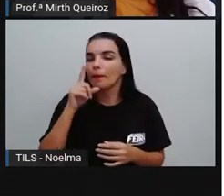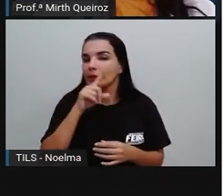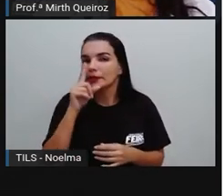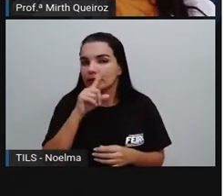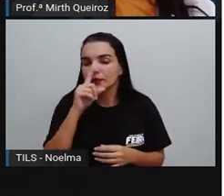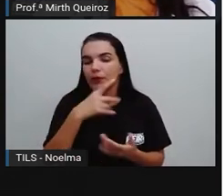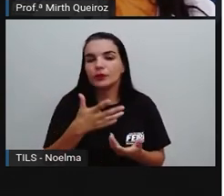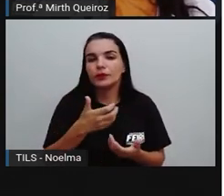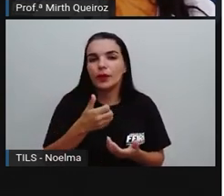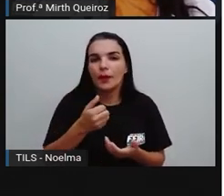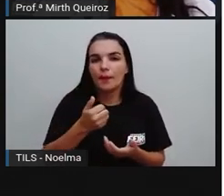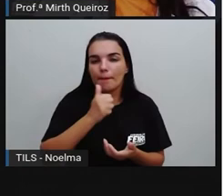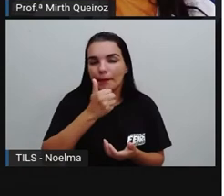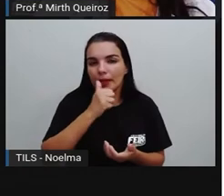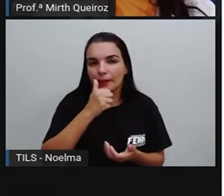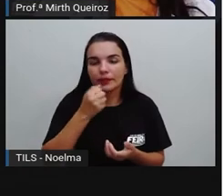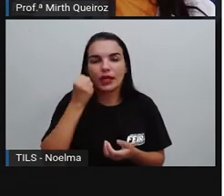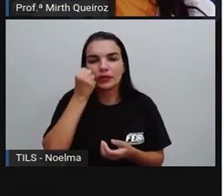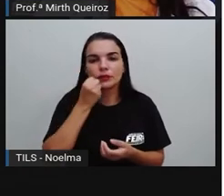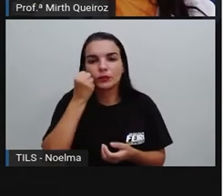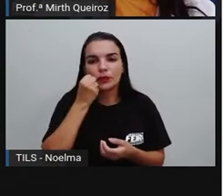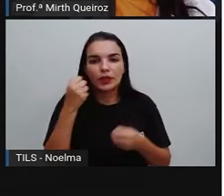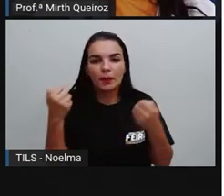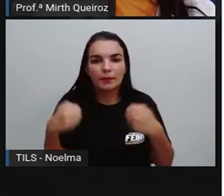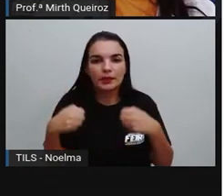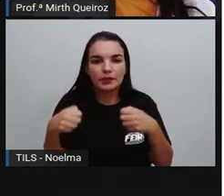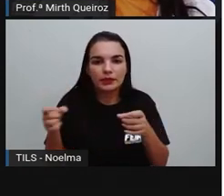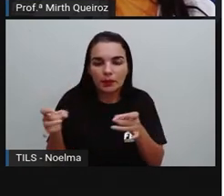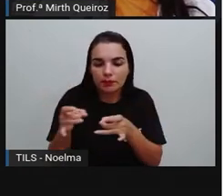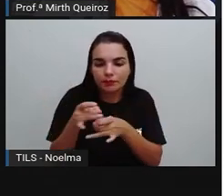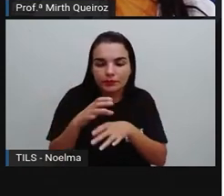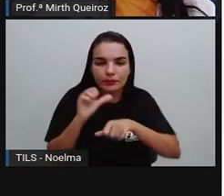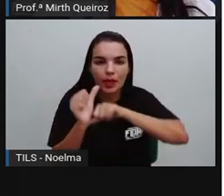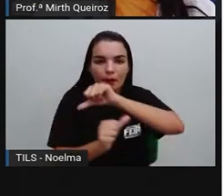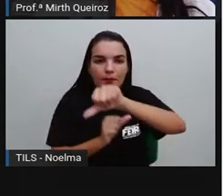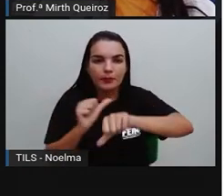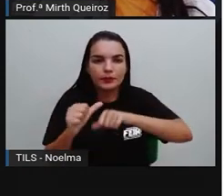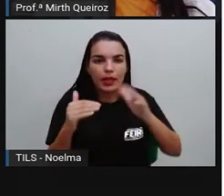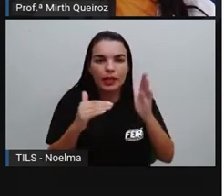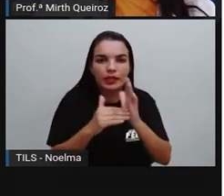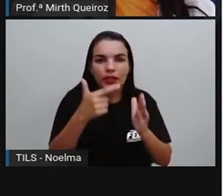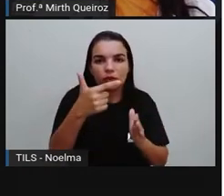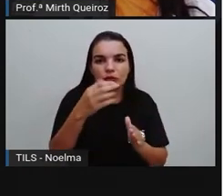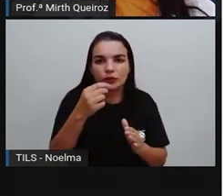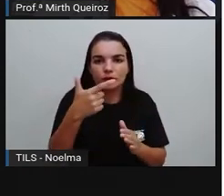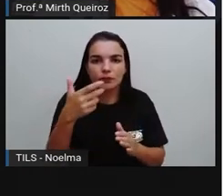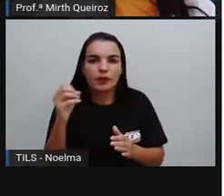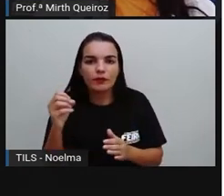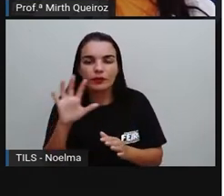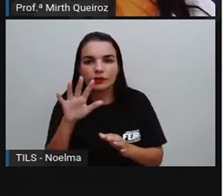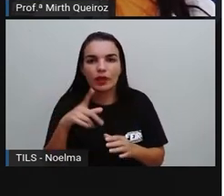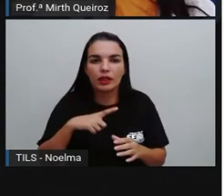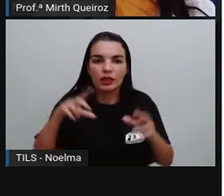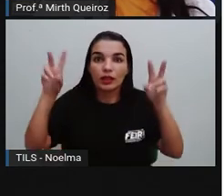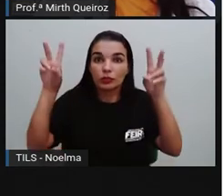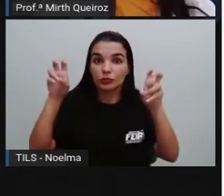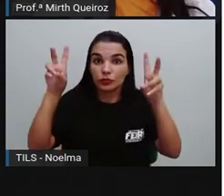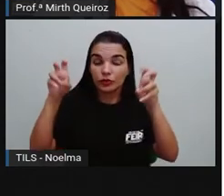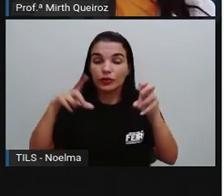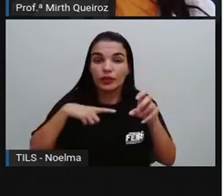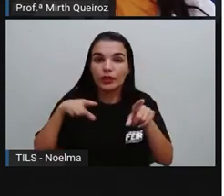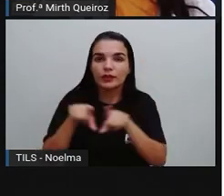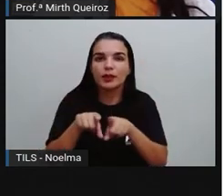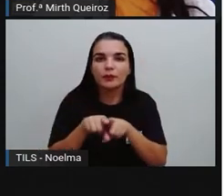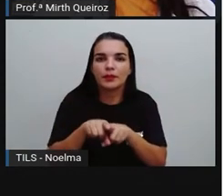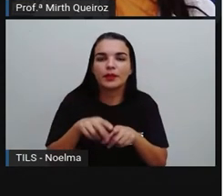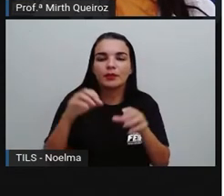açucaradas estão entre os produtos que devem sofrer mudanças até 2020. Nós temos um título e nós temos o quê?